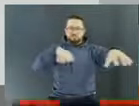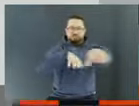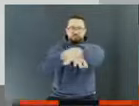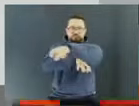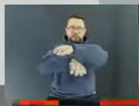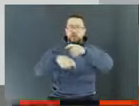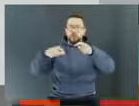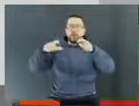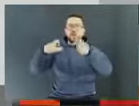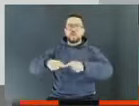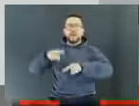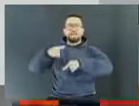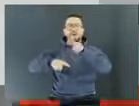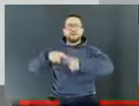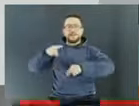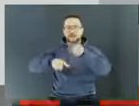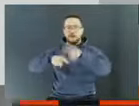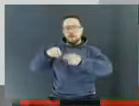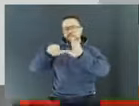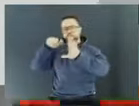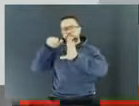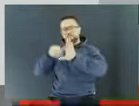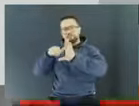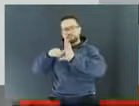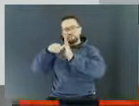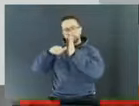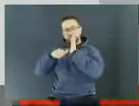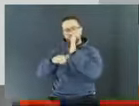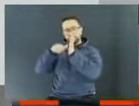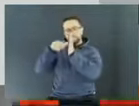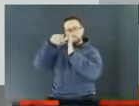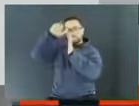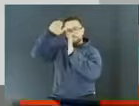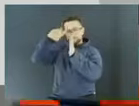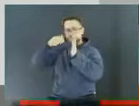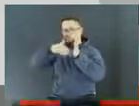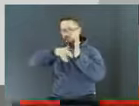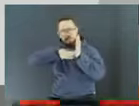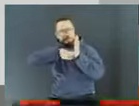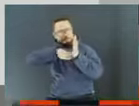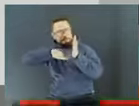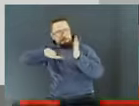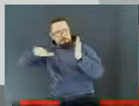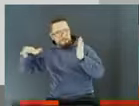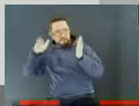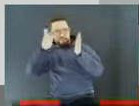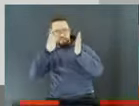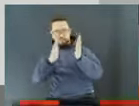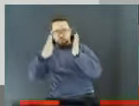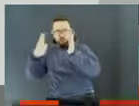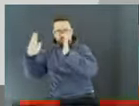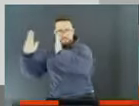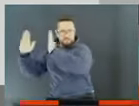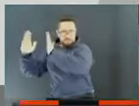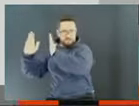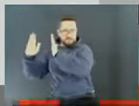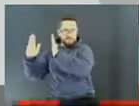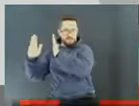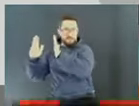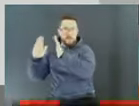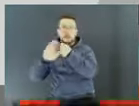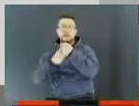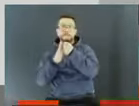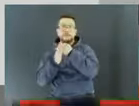o que acontece? A legislação nos coloca, como vocês podem ver, longe dos bairros e dos centros da cidade, onde